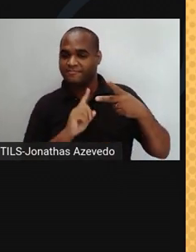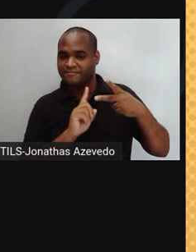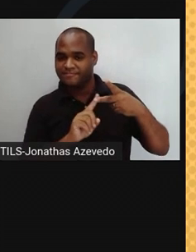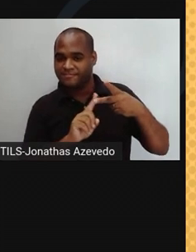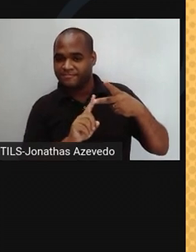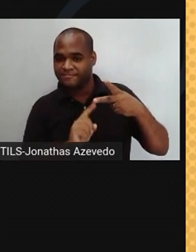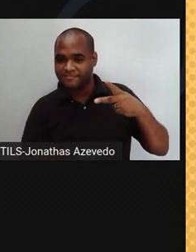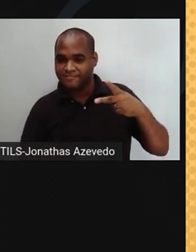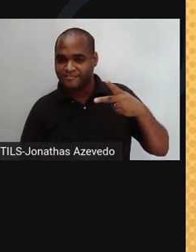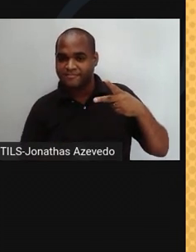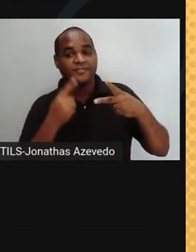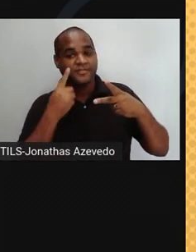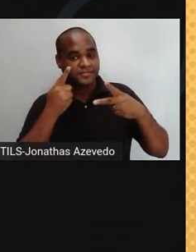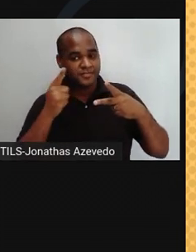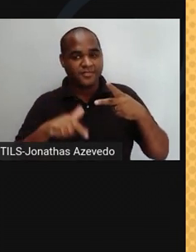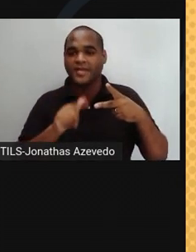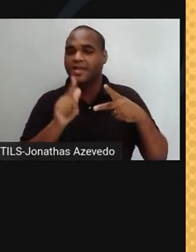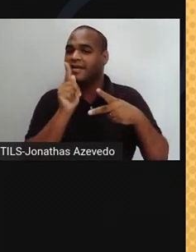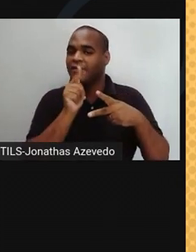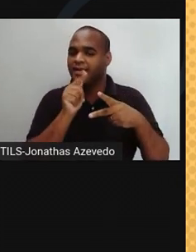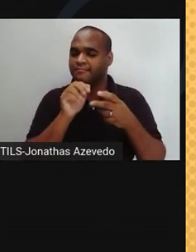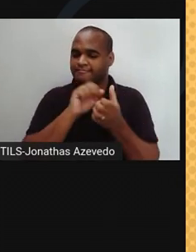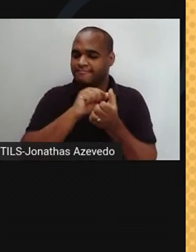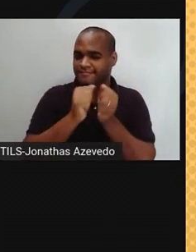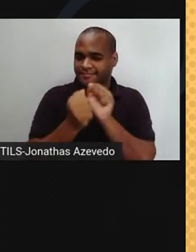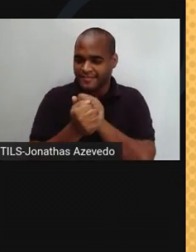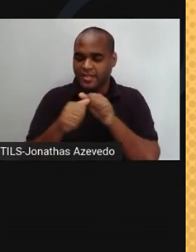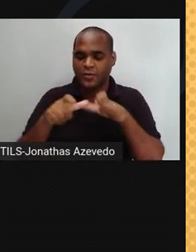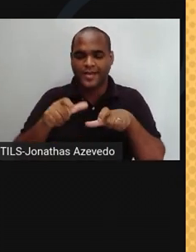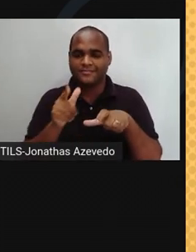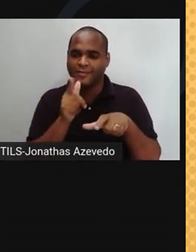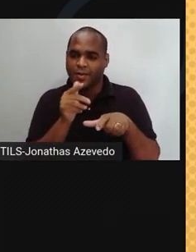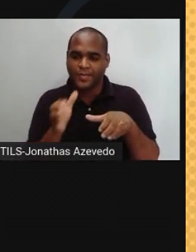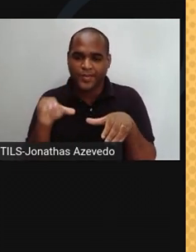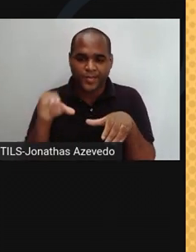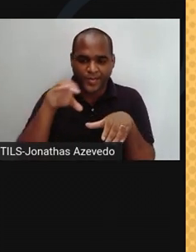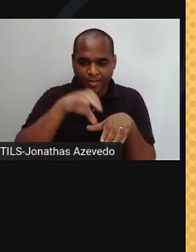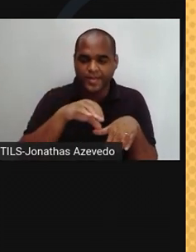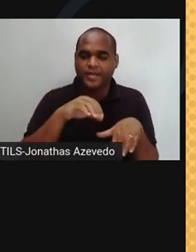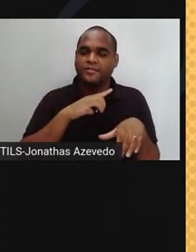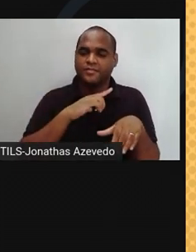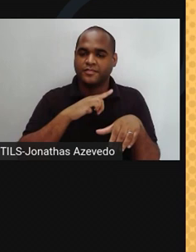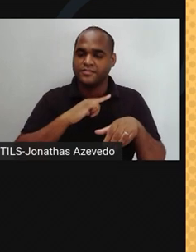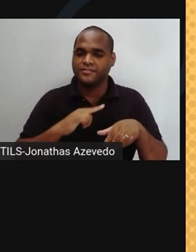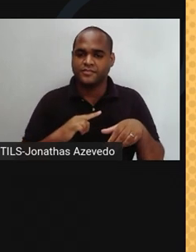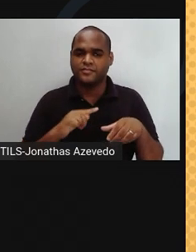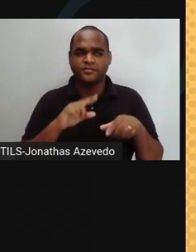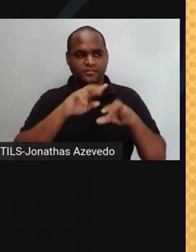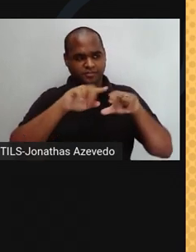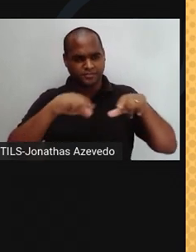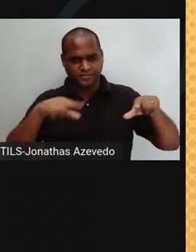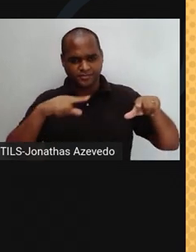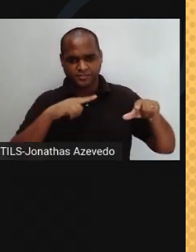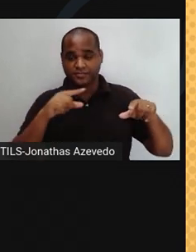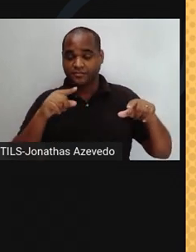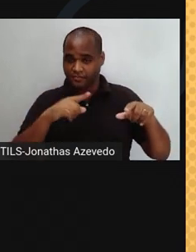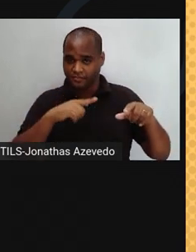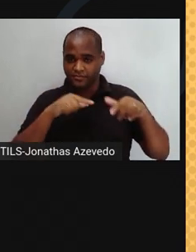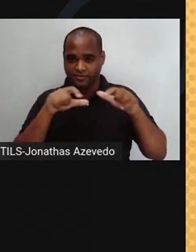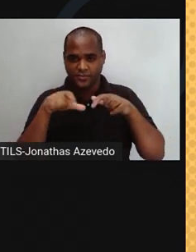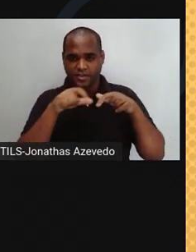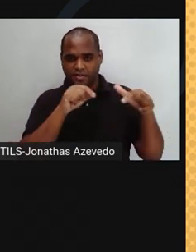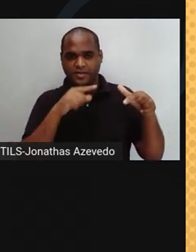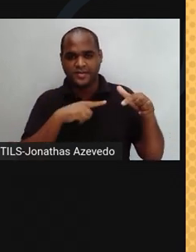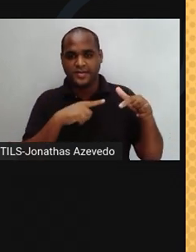A matéria em estado líquido se adapta à forma do recipiente no qual está. Sempre ocupa o mesmo espaço. Além disso,